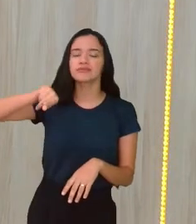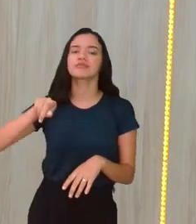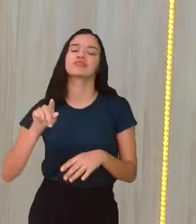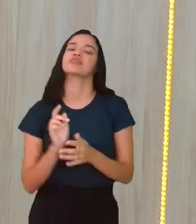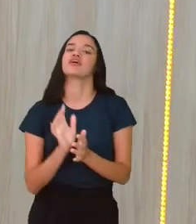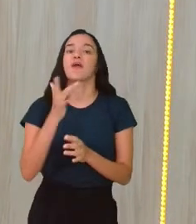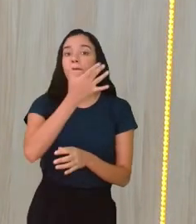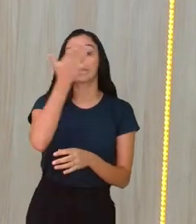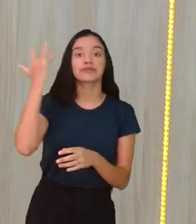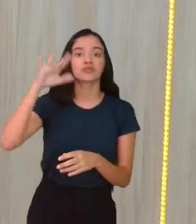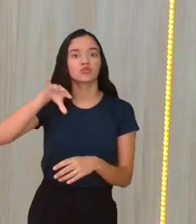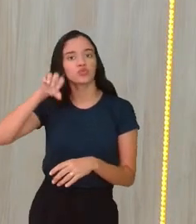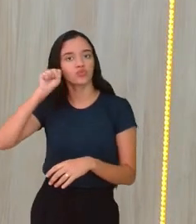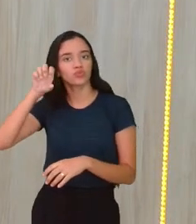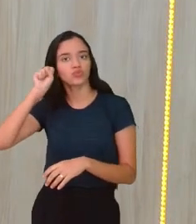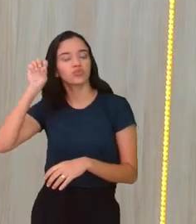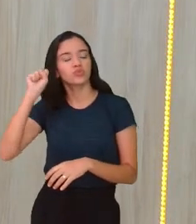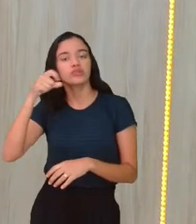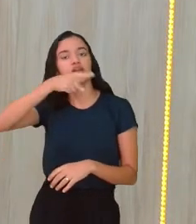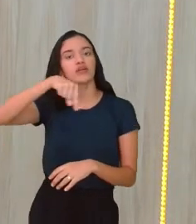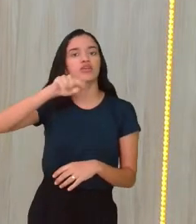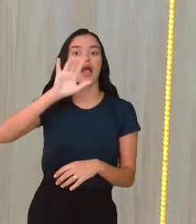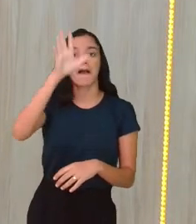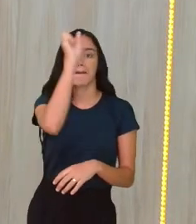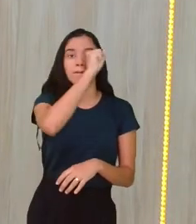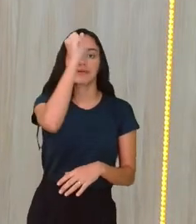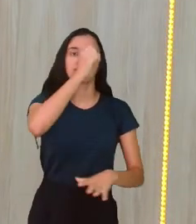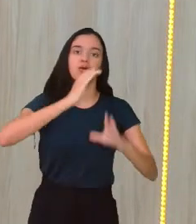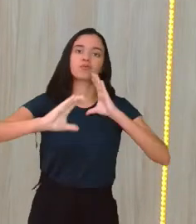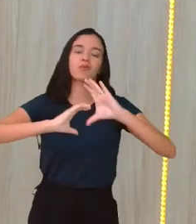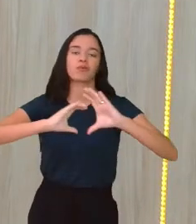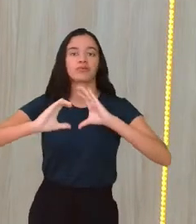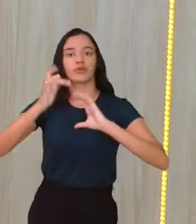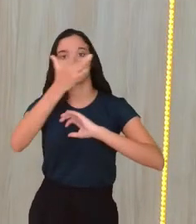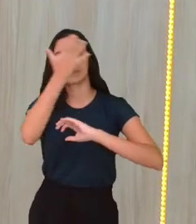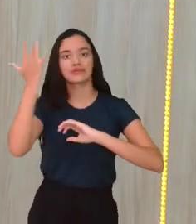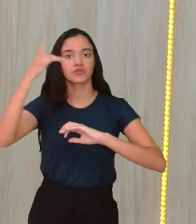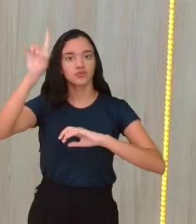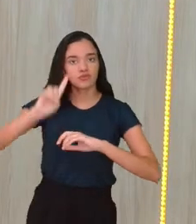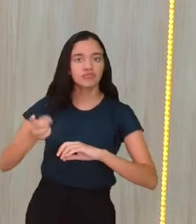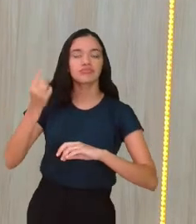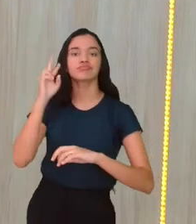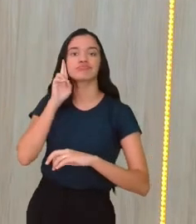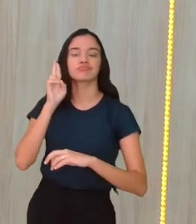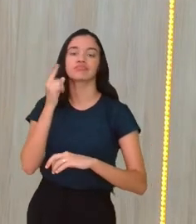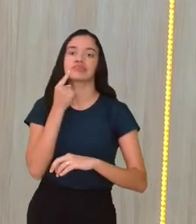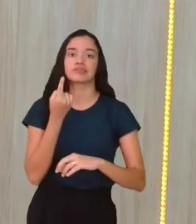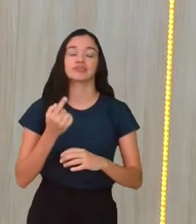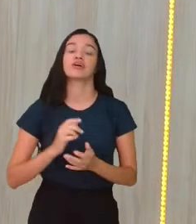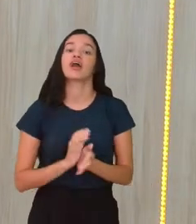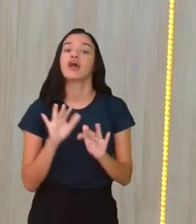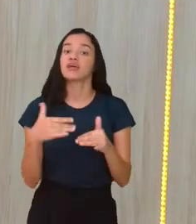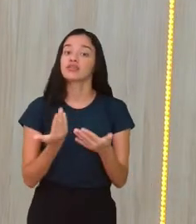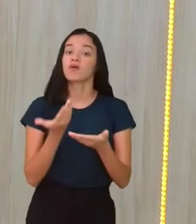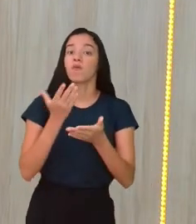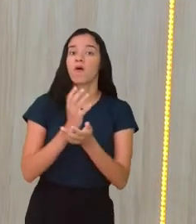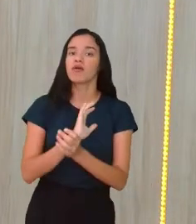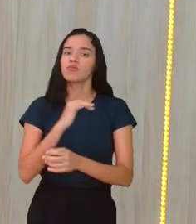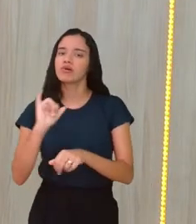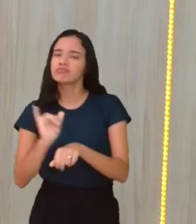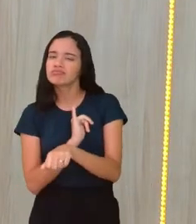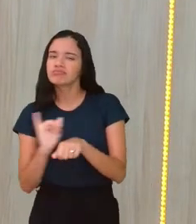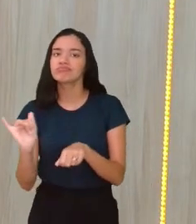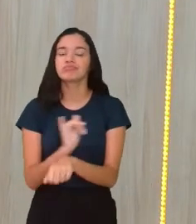que é uma pessoa ouvinte, aprender a se comunicar aí com as pessoas com deficiência auditiva. Então é uma forma